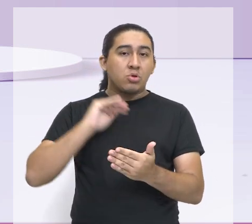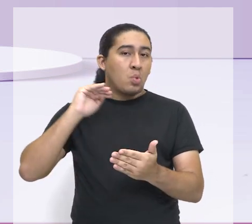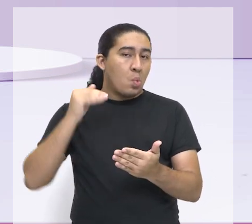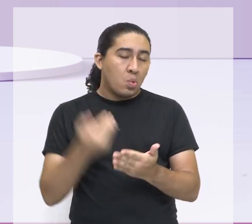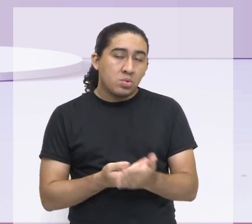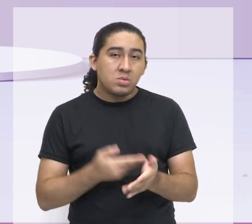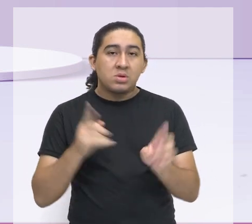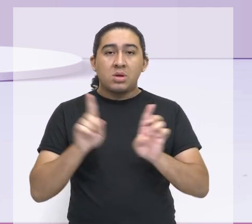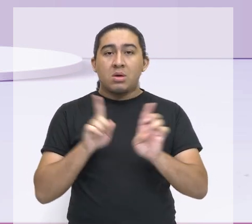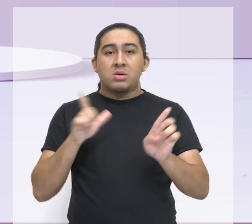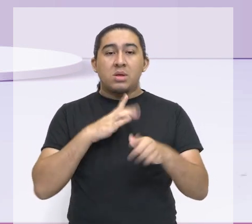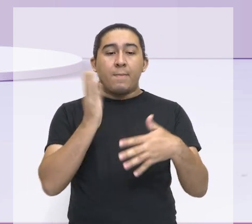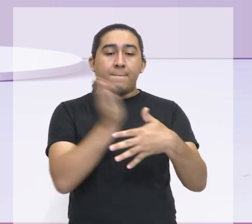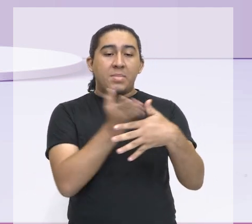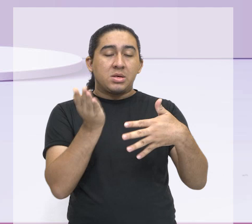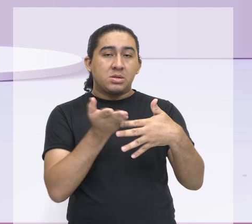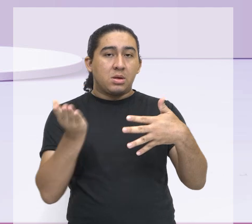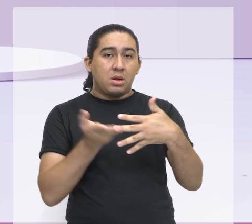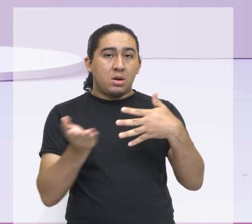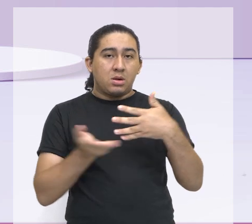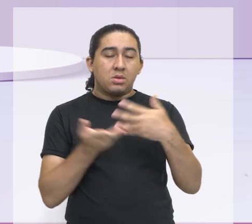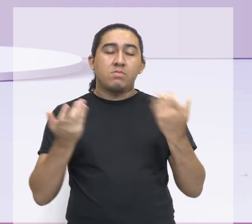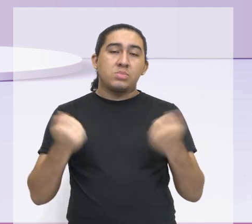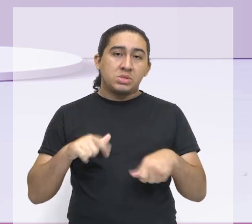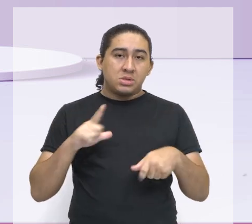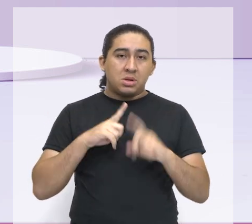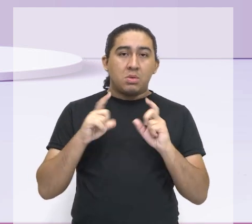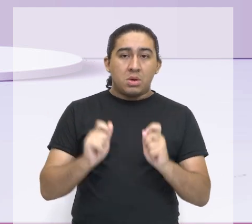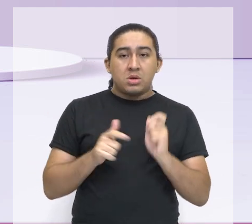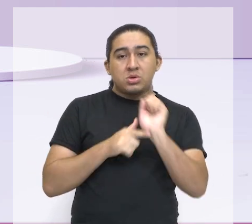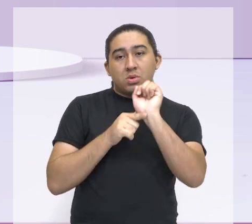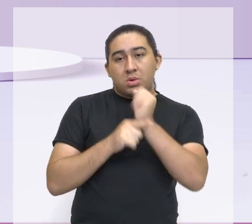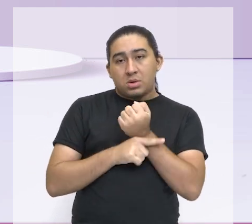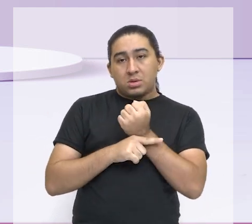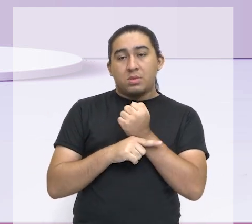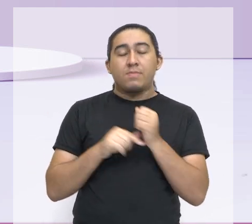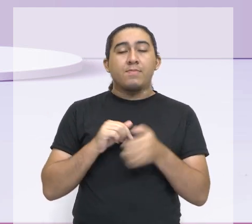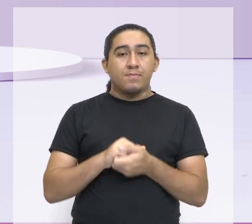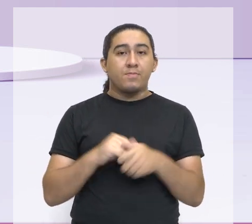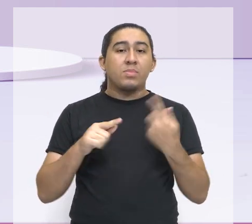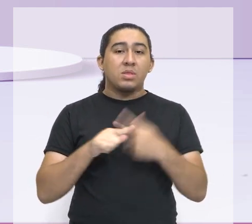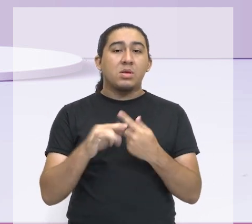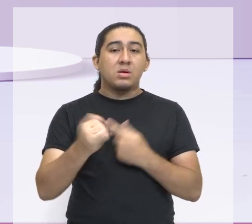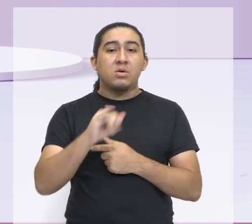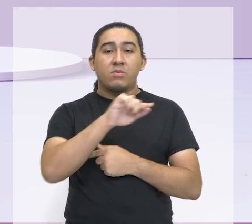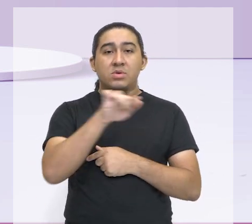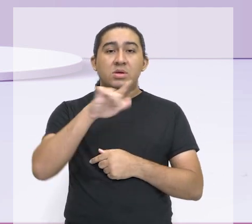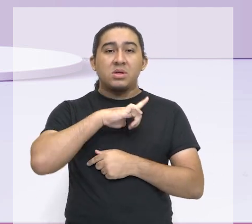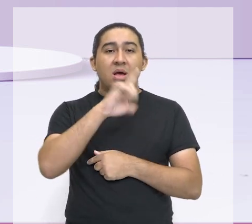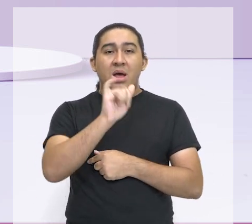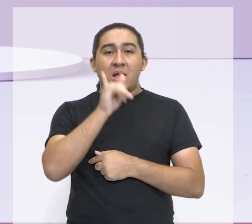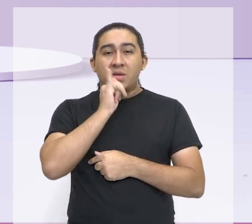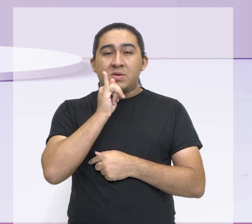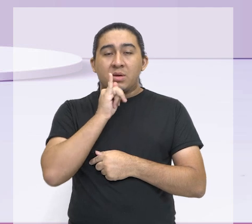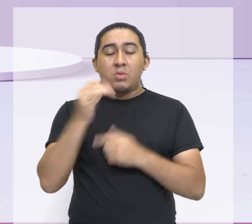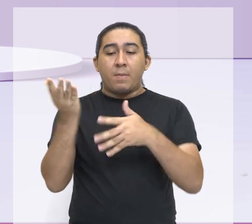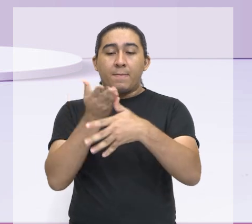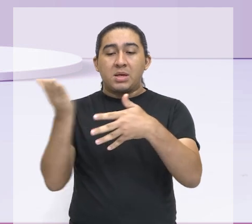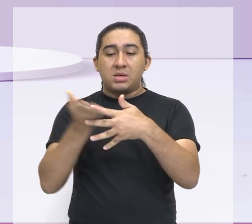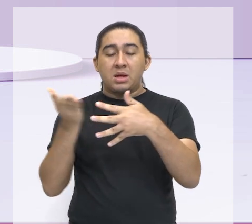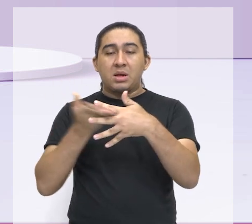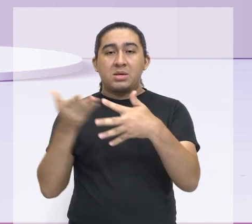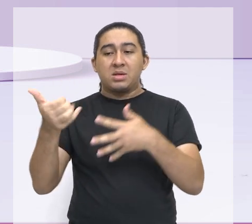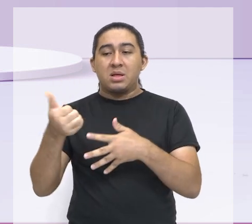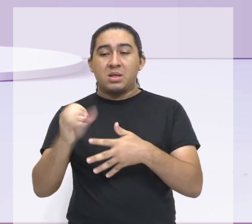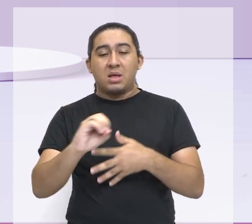parcela. Então, nós temos que ter o quê? Garantias. Porque, para você parcelar em 60, 100, 200